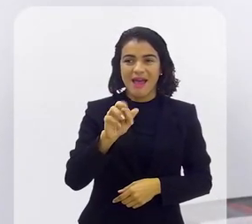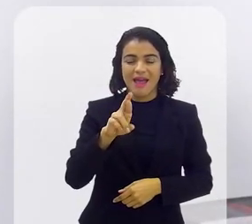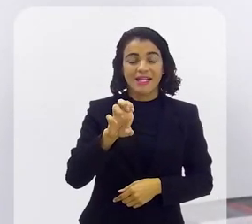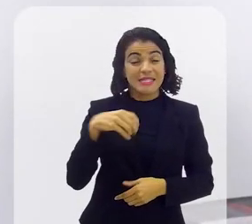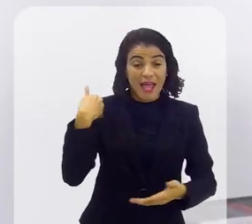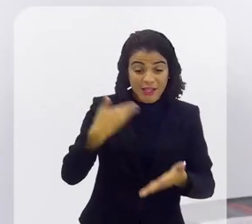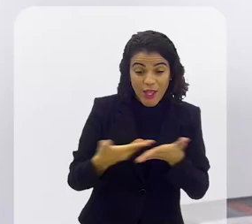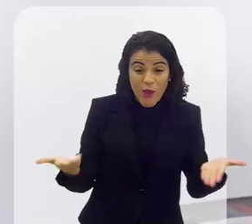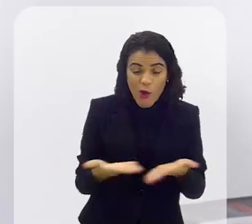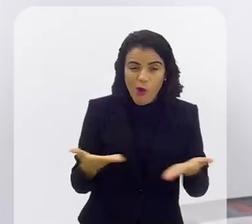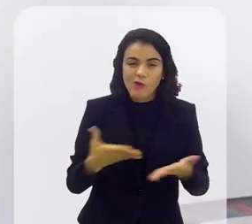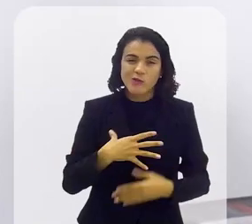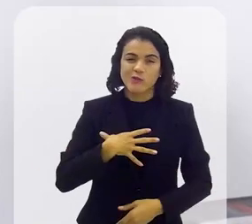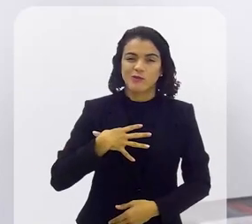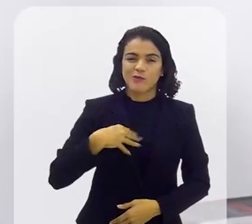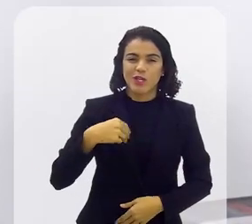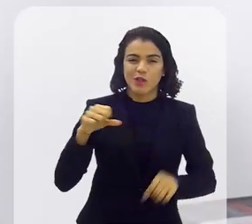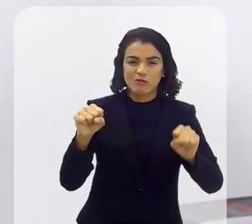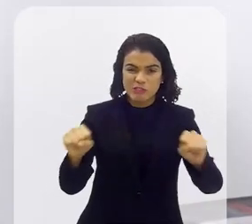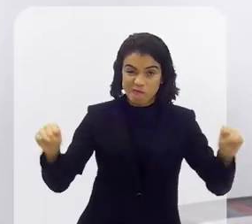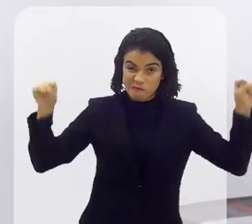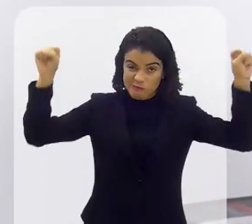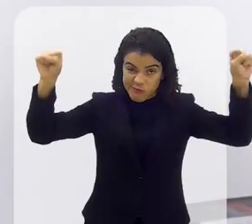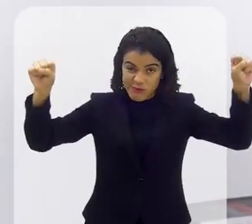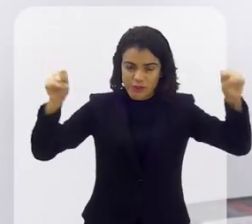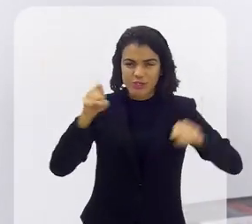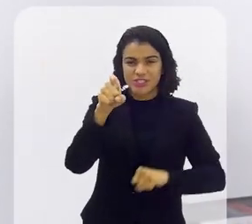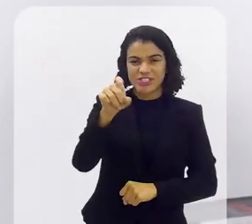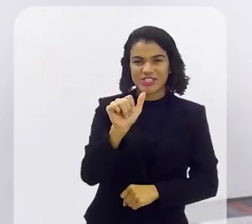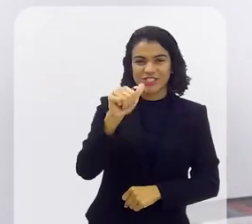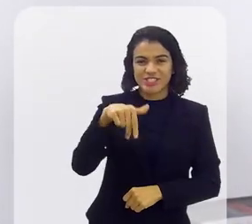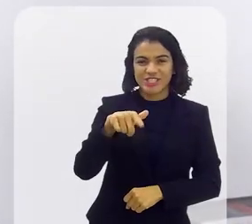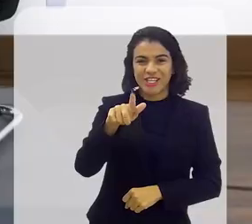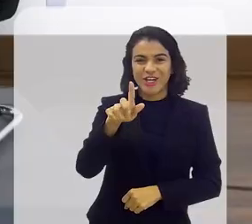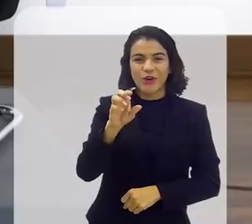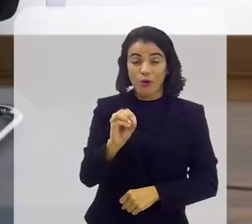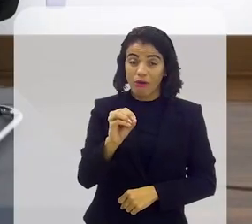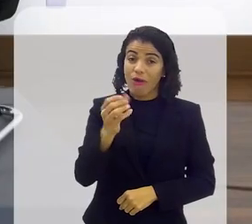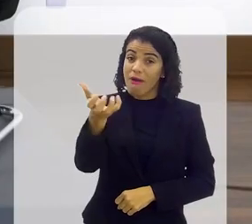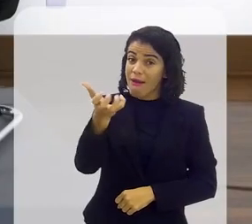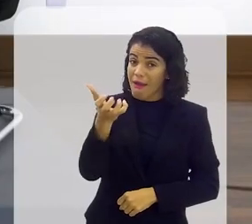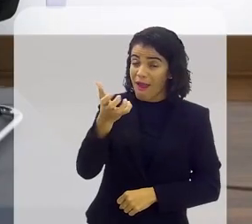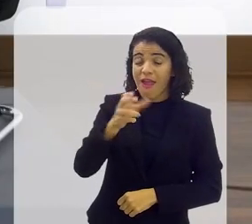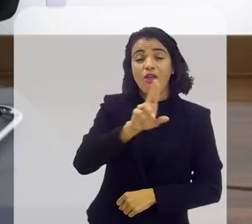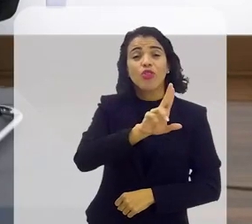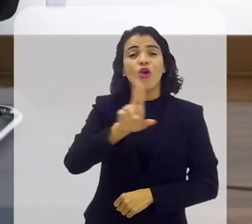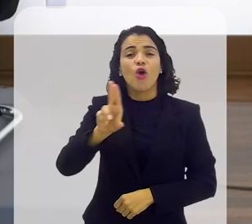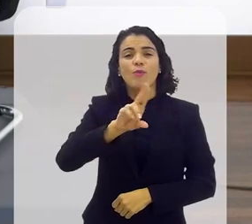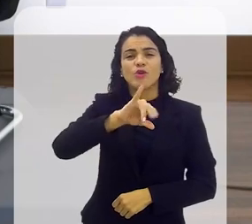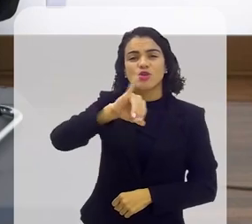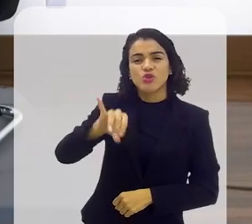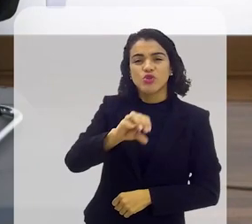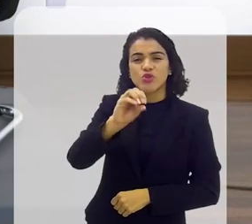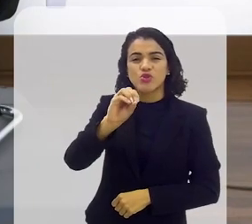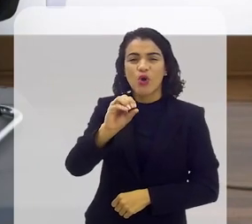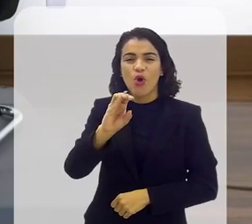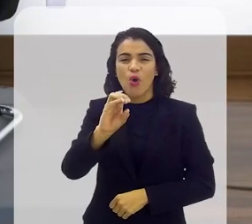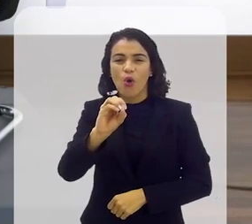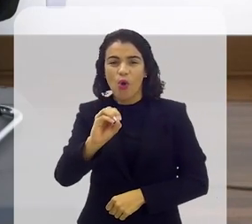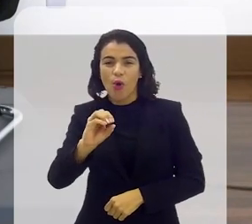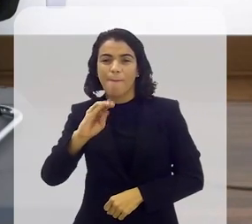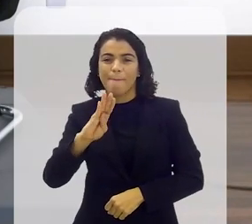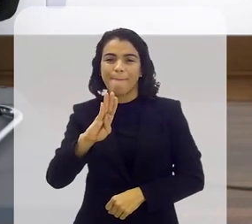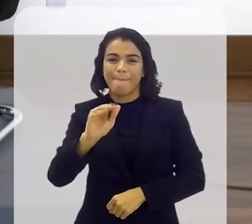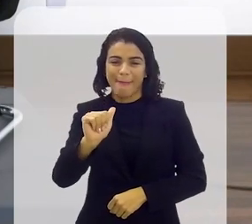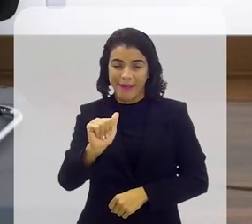e até hoje eu vejo os filhos de Xangô querendo ser chamados de Ojo Obá que não pode porque